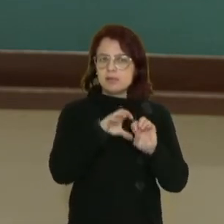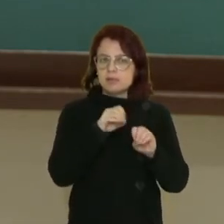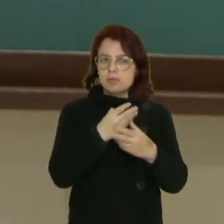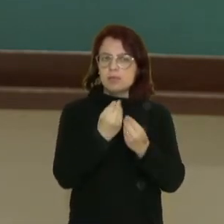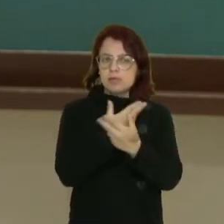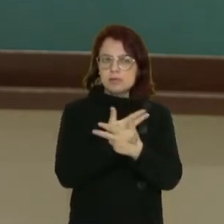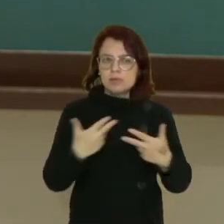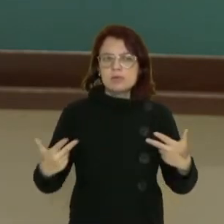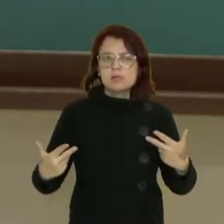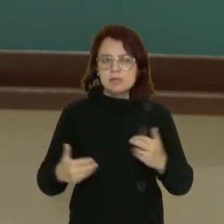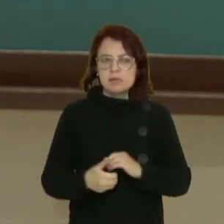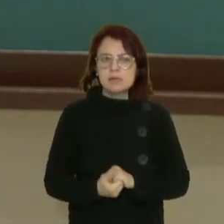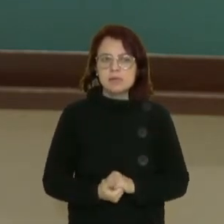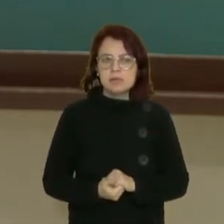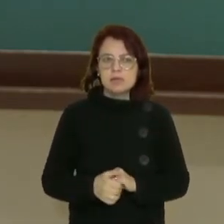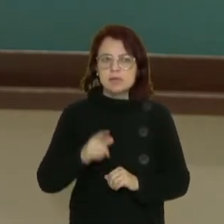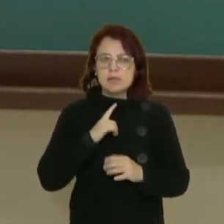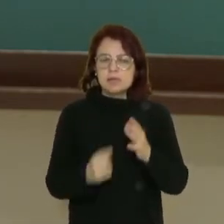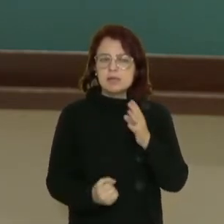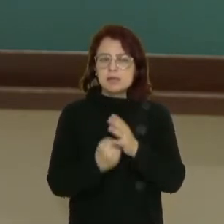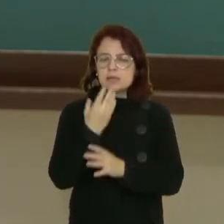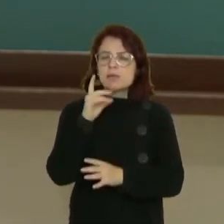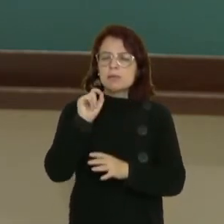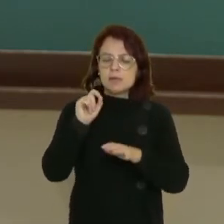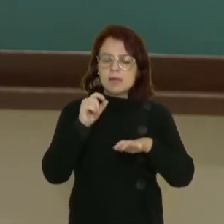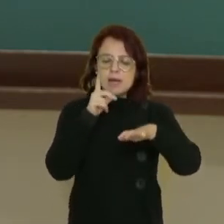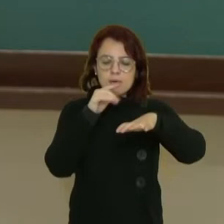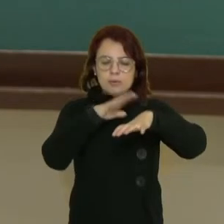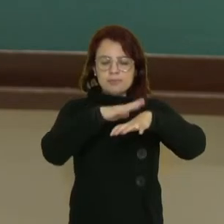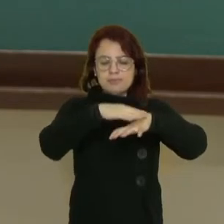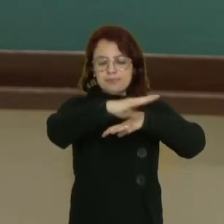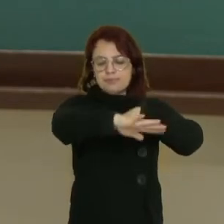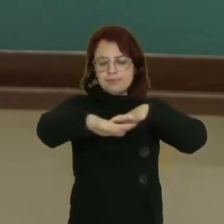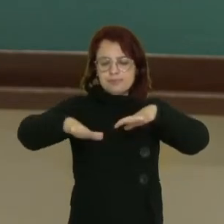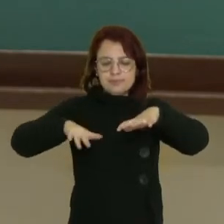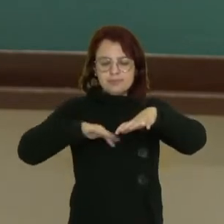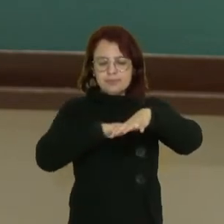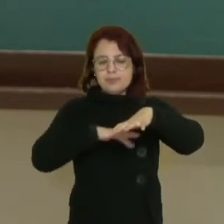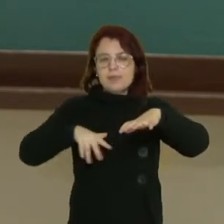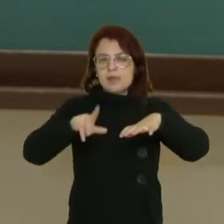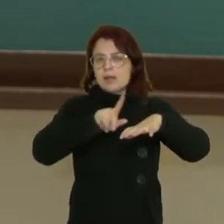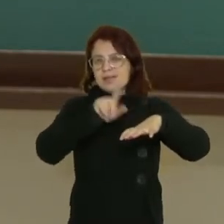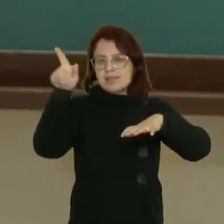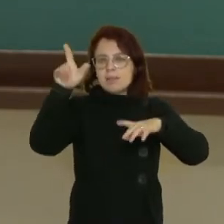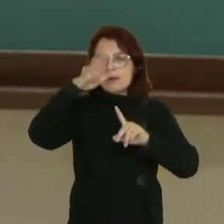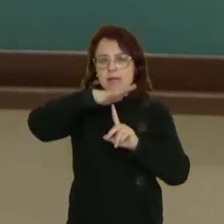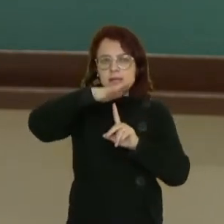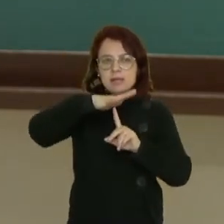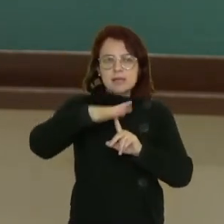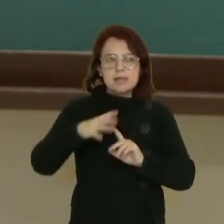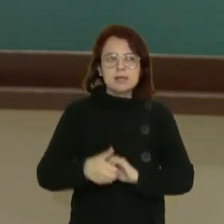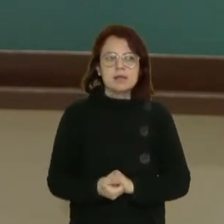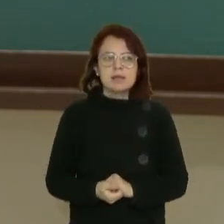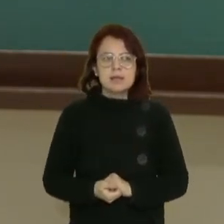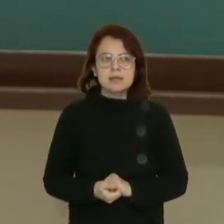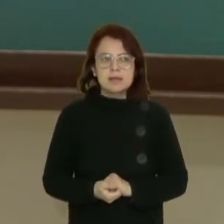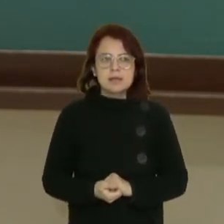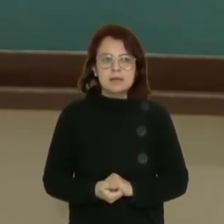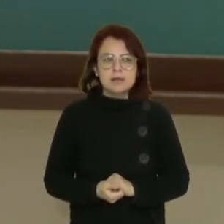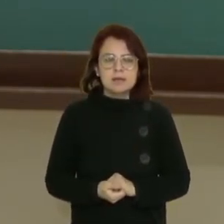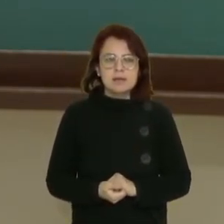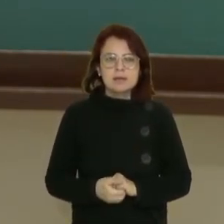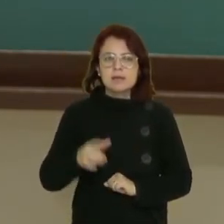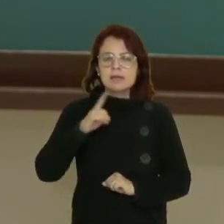Tchumé apareceu ali na ilha da Cutinga, no litoral do Paraná. Fez a trilha, que hoje é chamada de trilha de